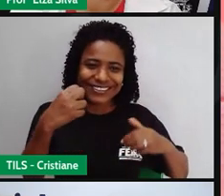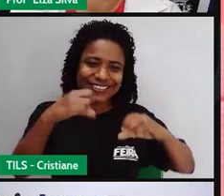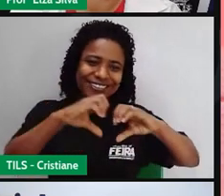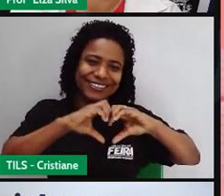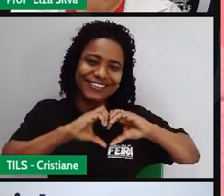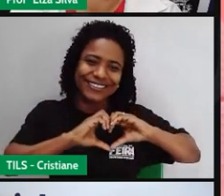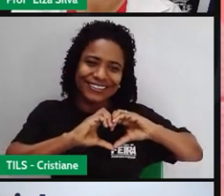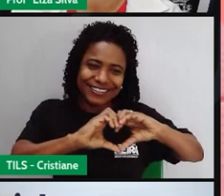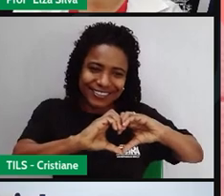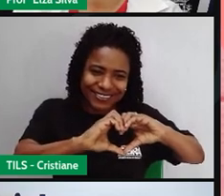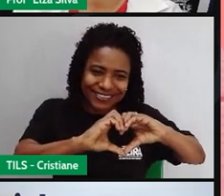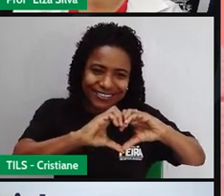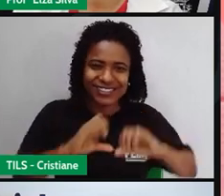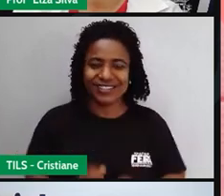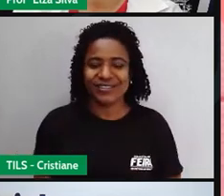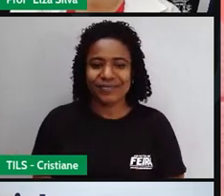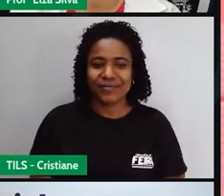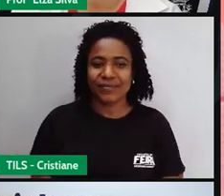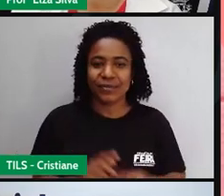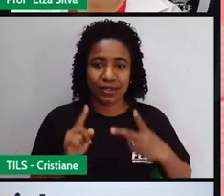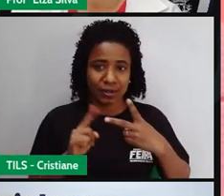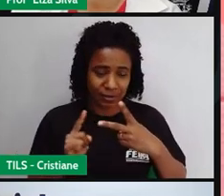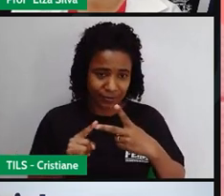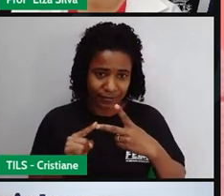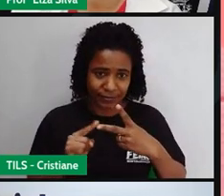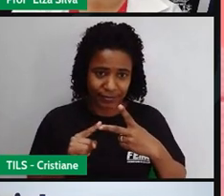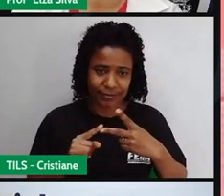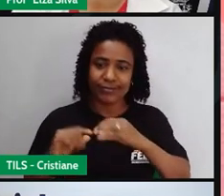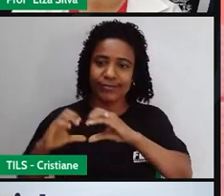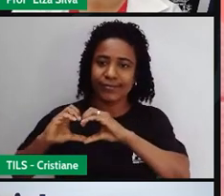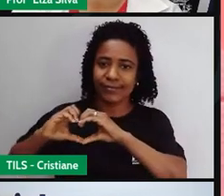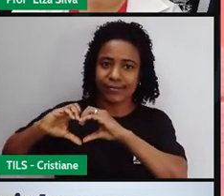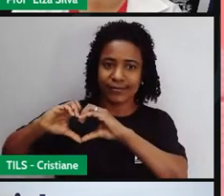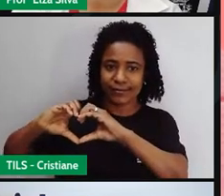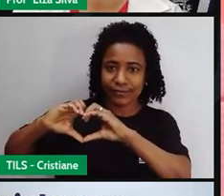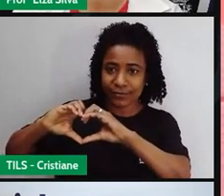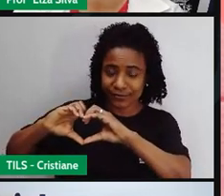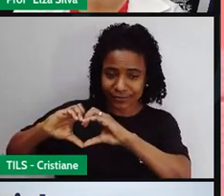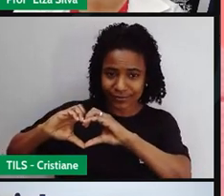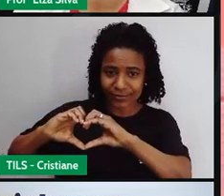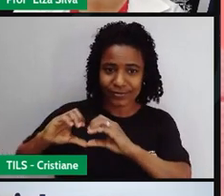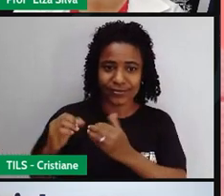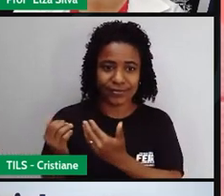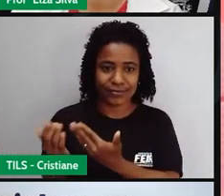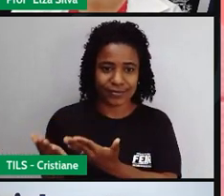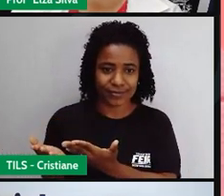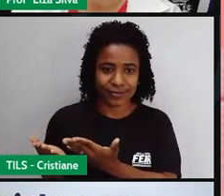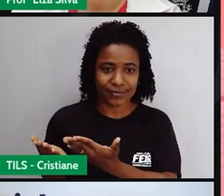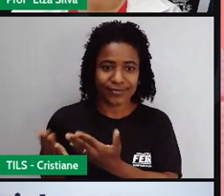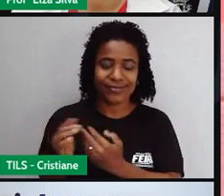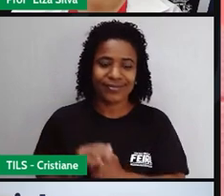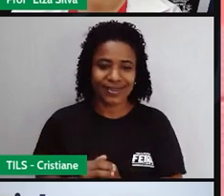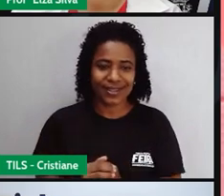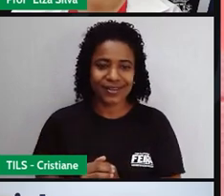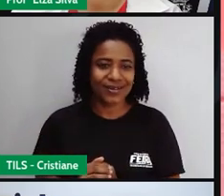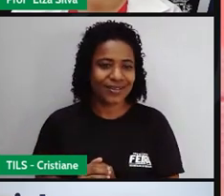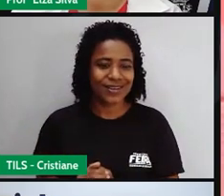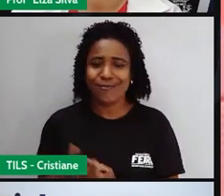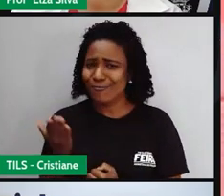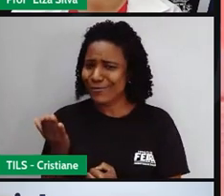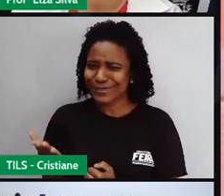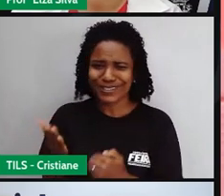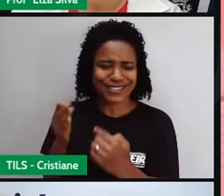E, mais um, you are my soulmate. You are my soulmate. Você é minha alma